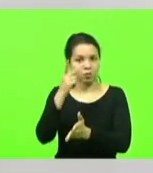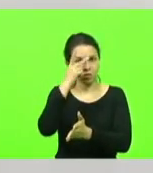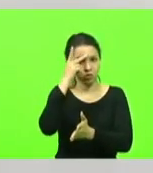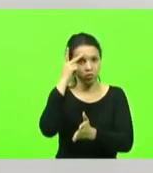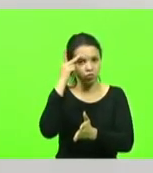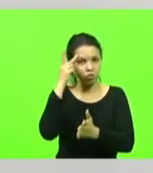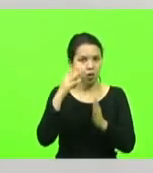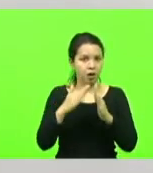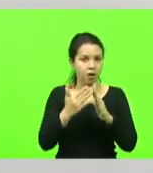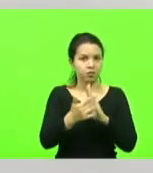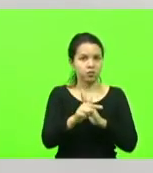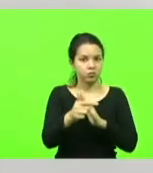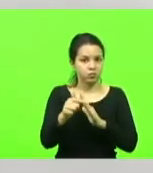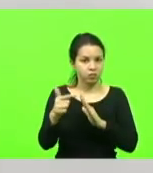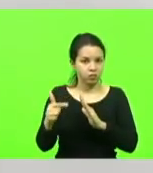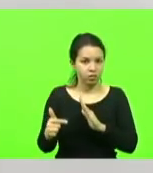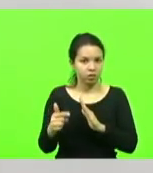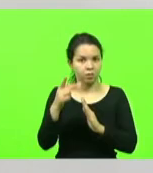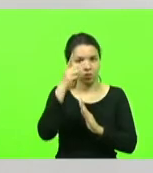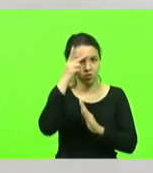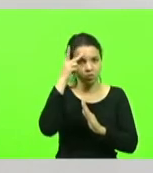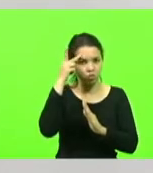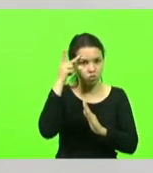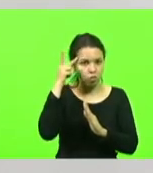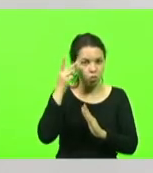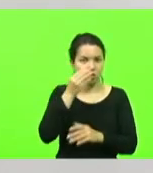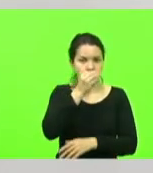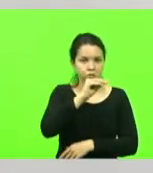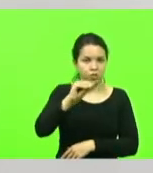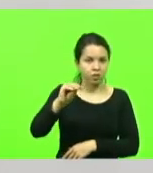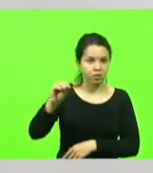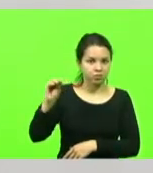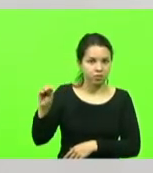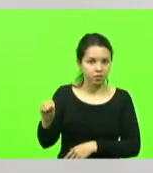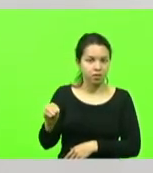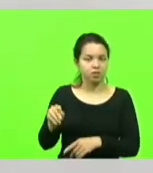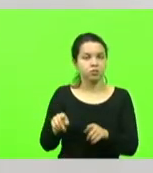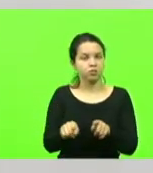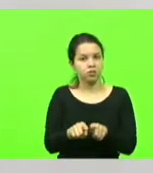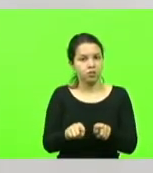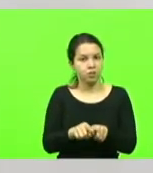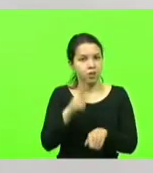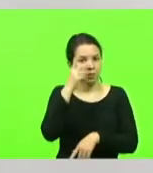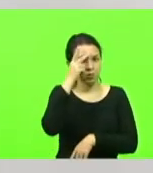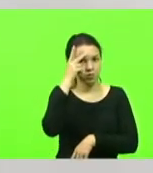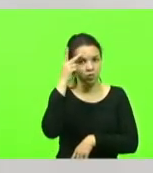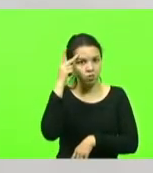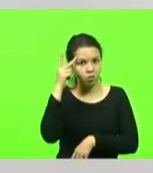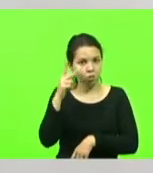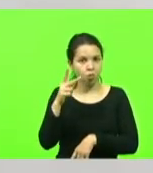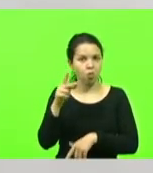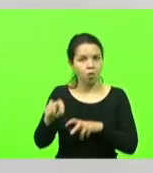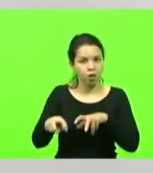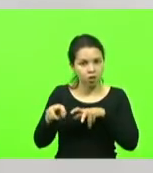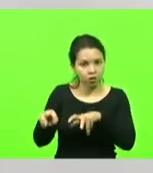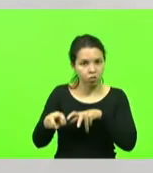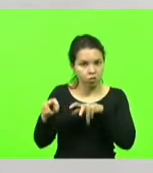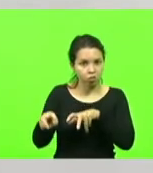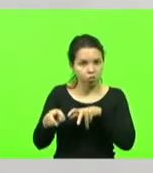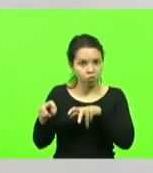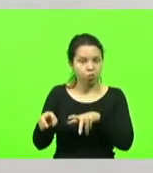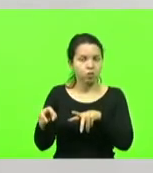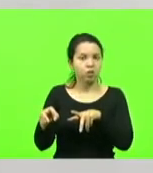aos desamparados, e também aos pequenos agricultores familiares, especialmente